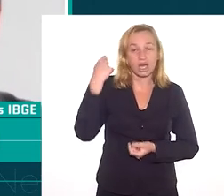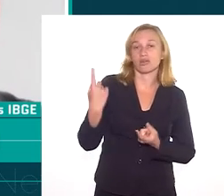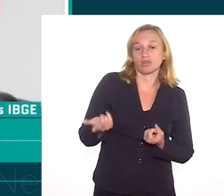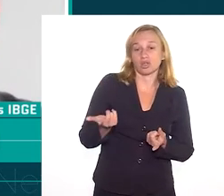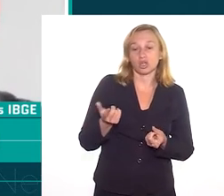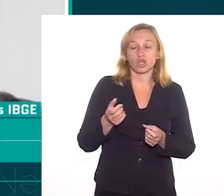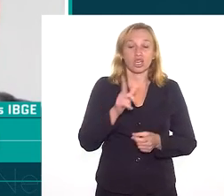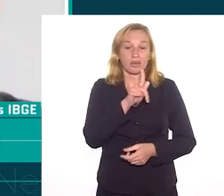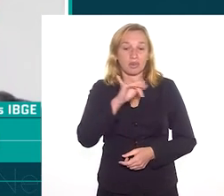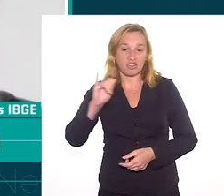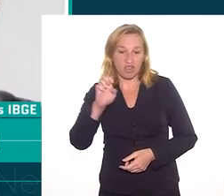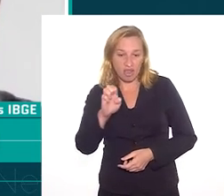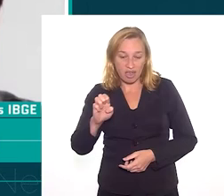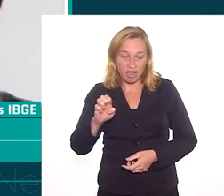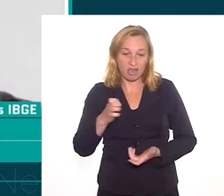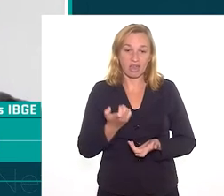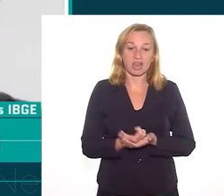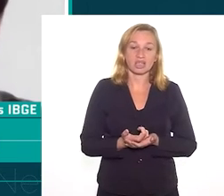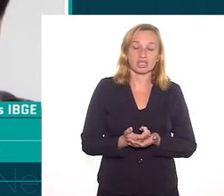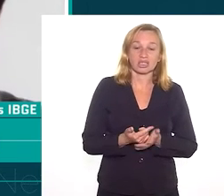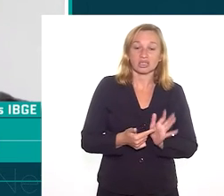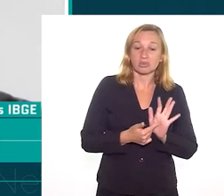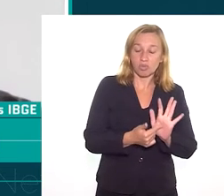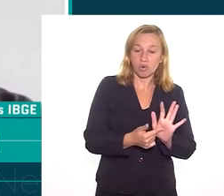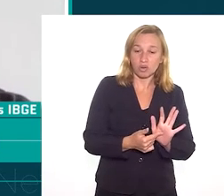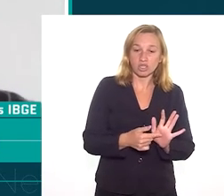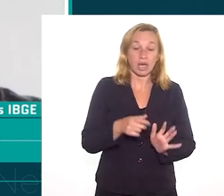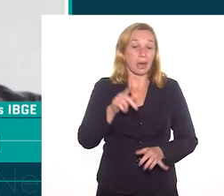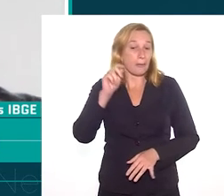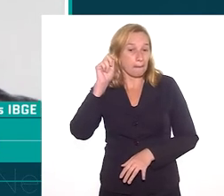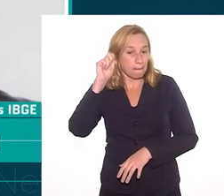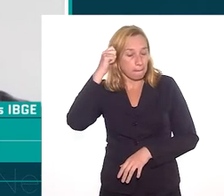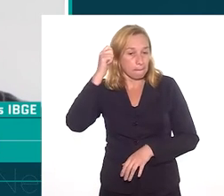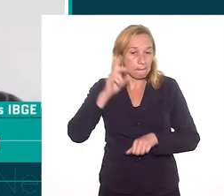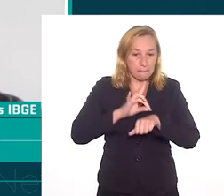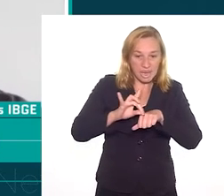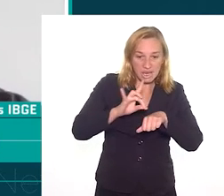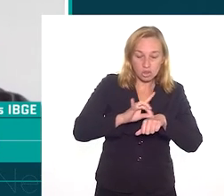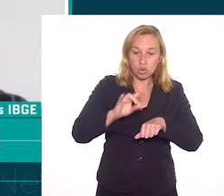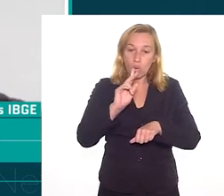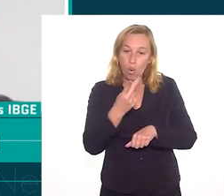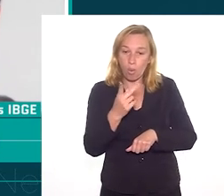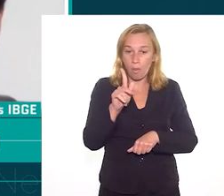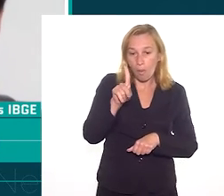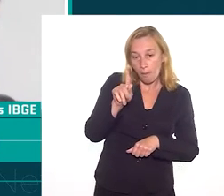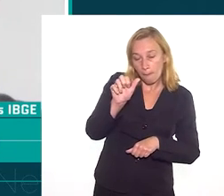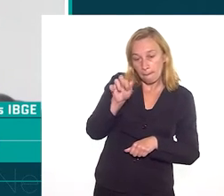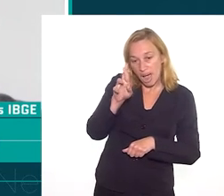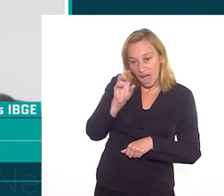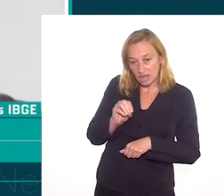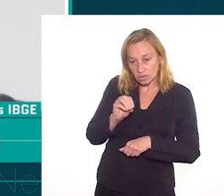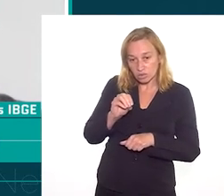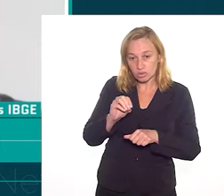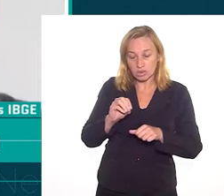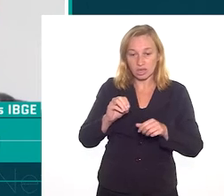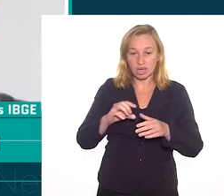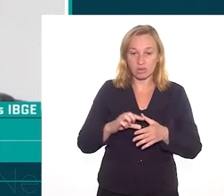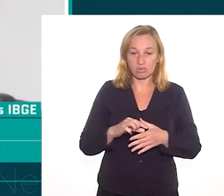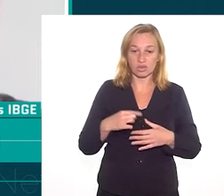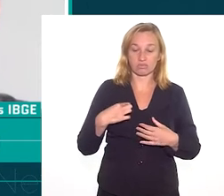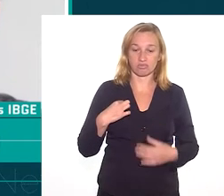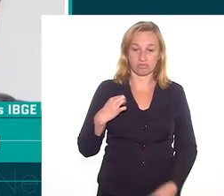negras, que no IBGE a gente usa a classificação pretas ou pardas só para a informação, porque é uma